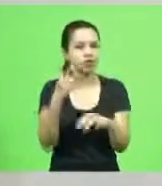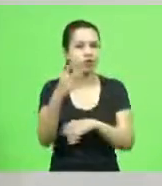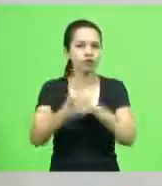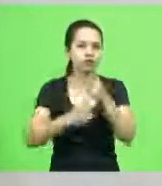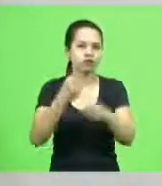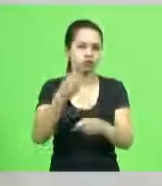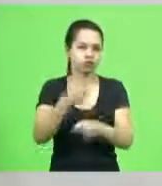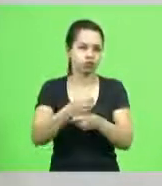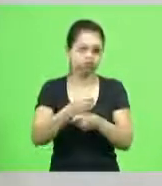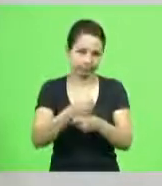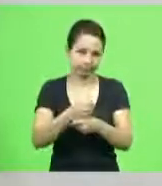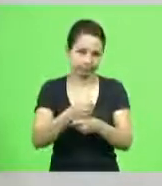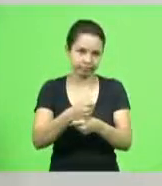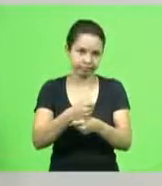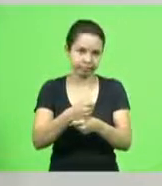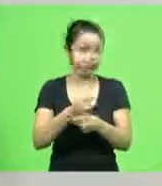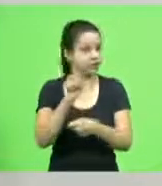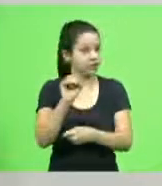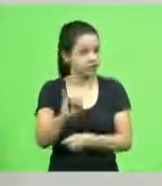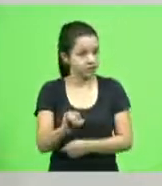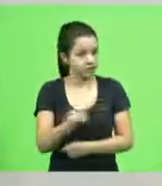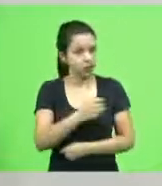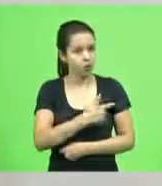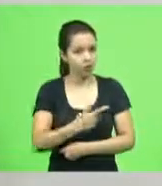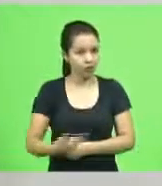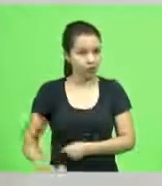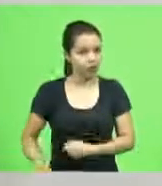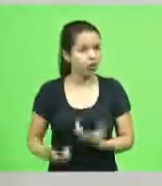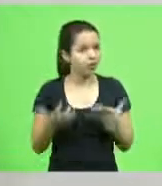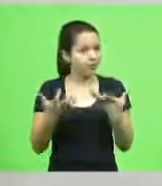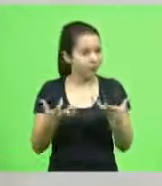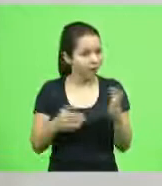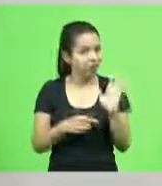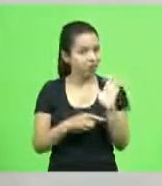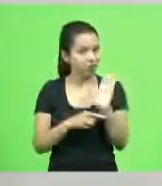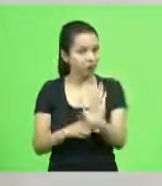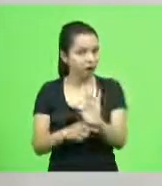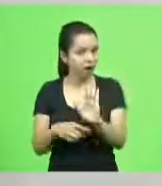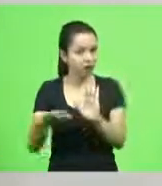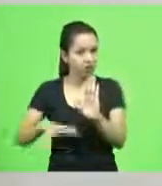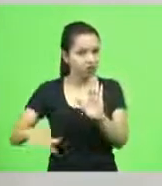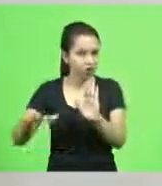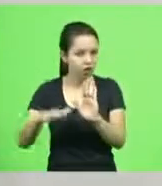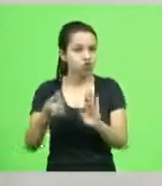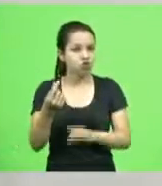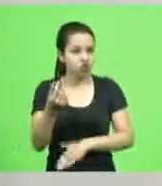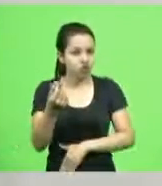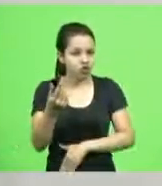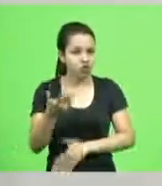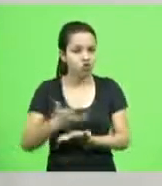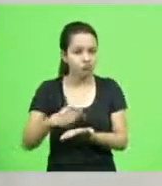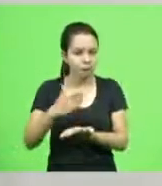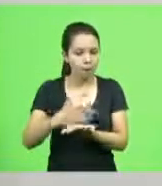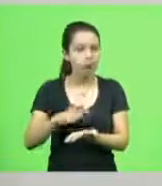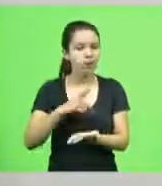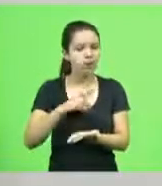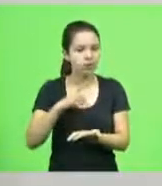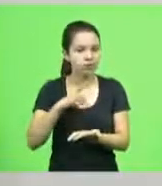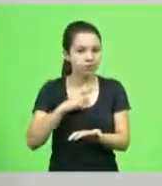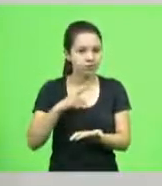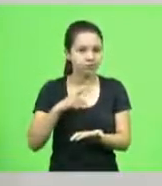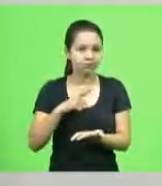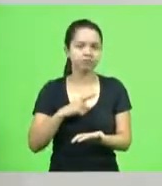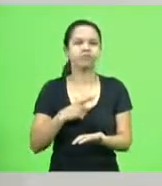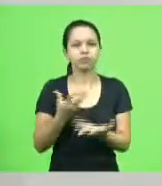se o governo quer realmente ajudar a região e tem dinheiro sobrando está saindo pelo ladrão